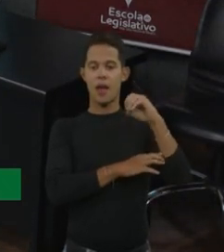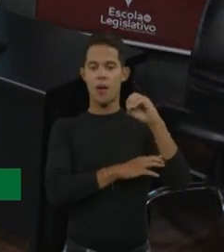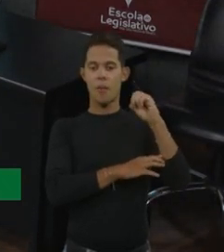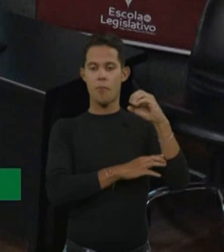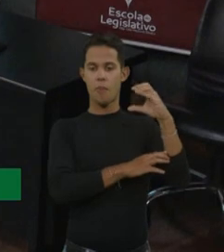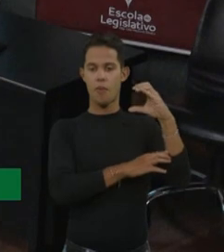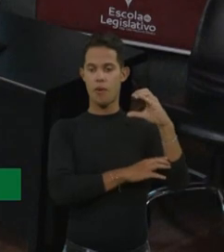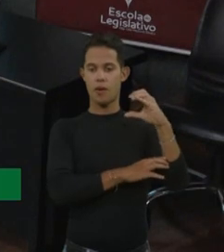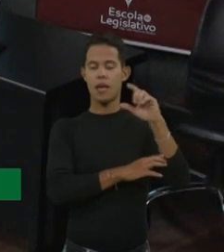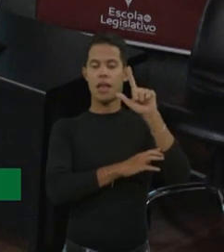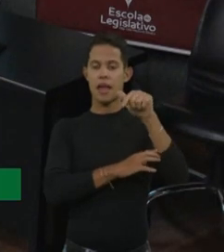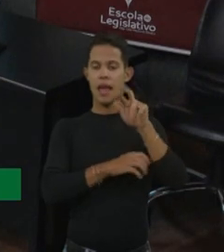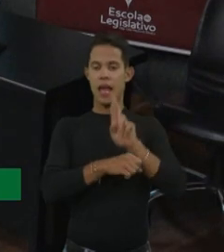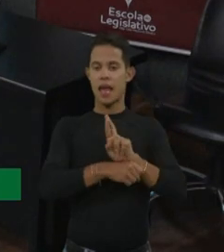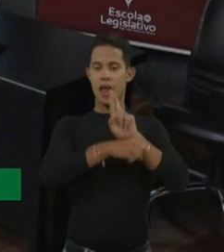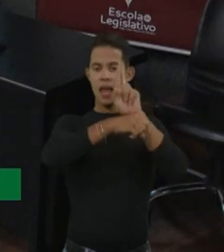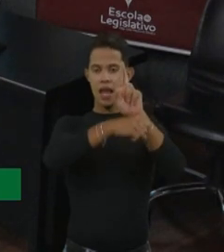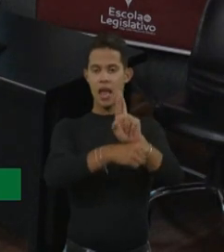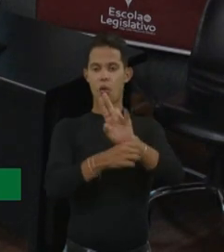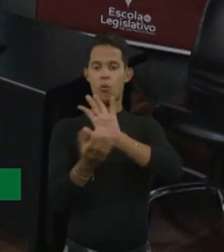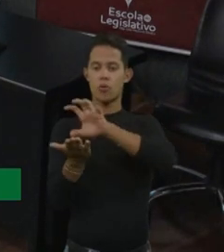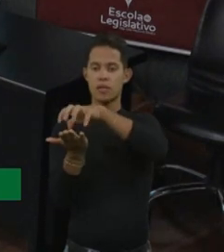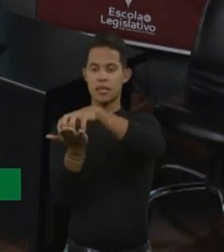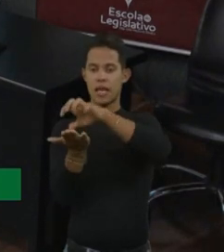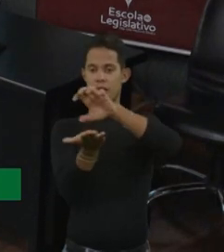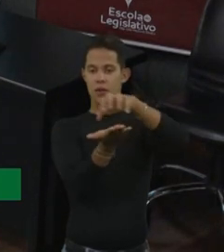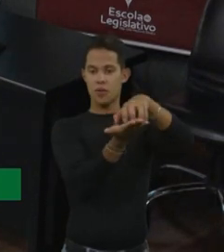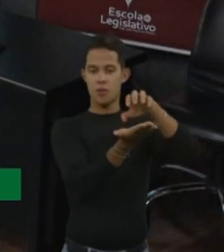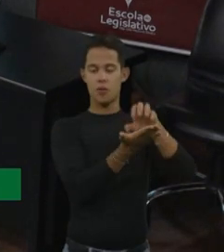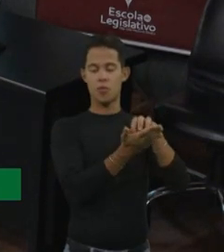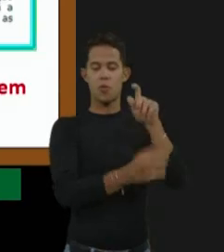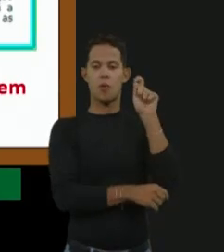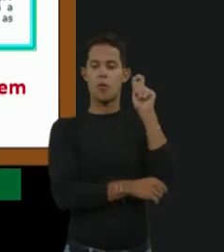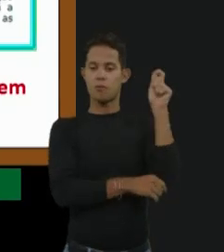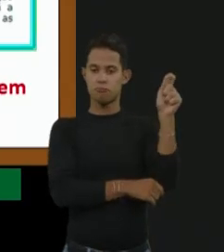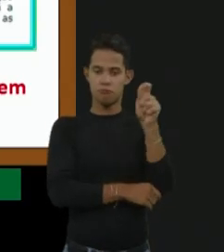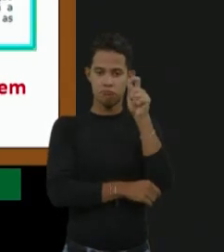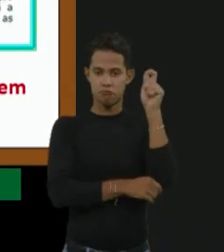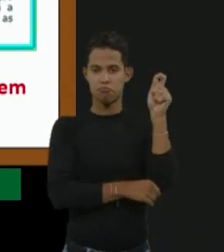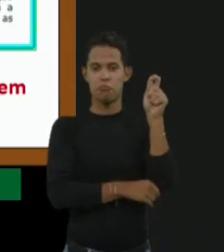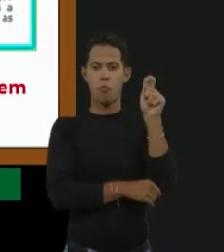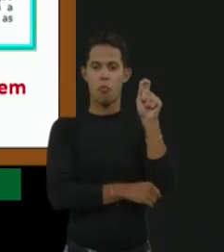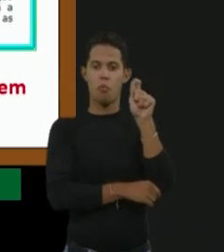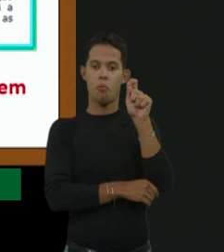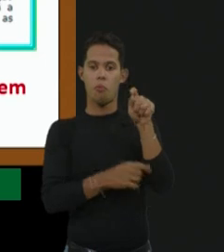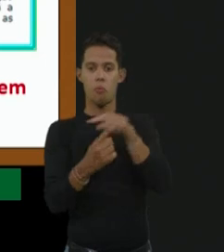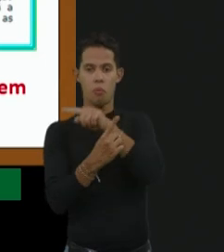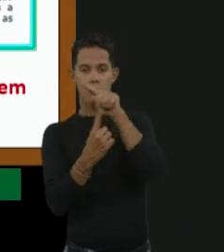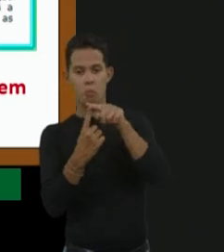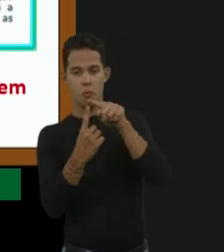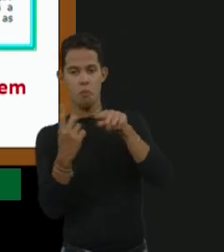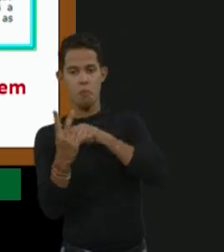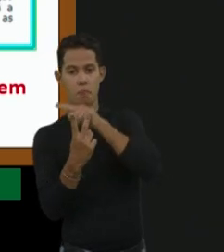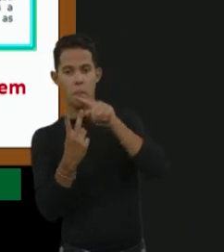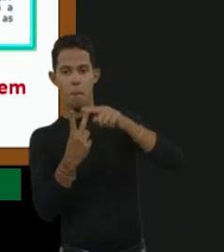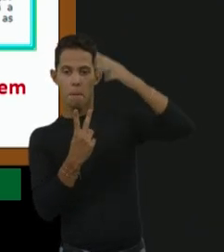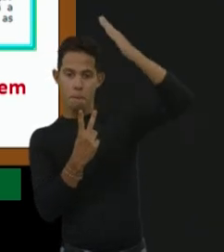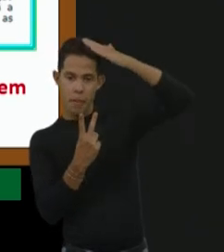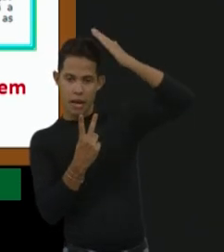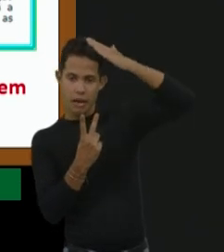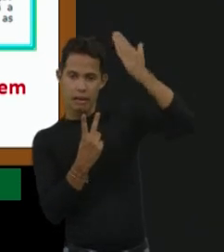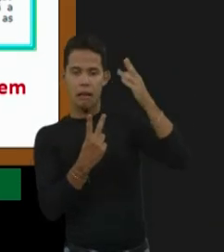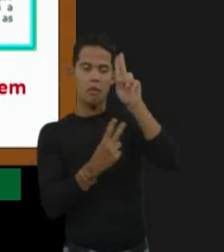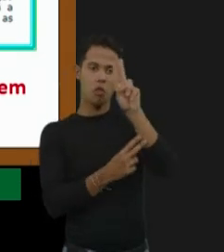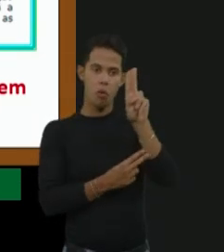hemocentros de cada região. No Rio Grande do Sul, o Hemorgues, no Paraná, o Hemepar, em alguns locais, em alguns hospitais